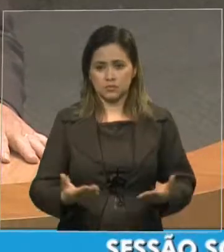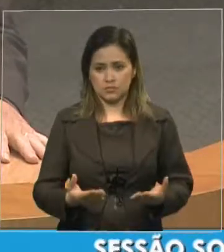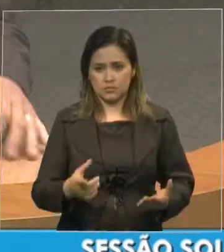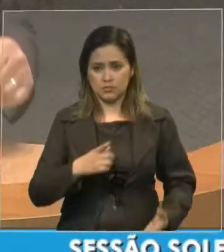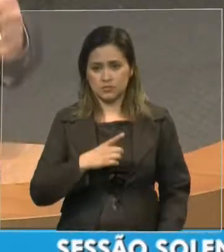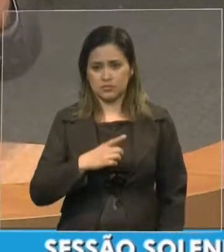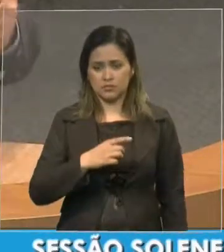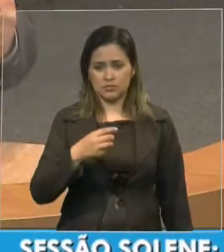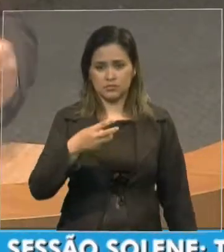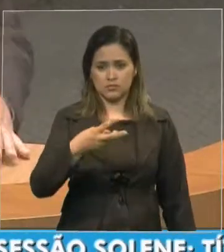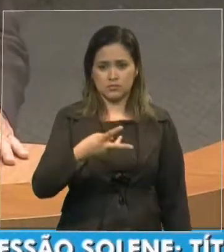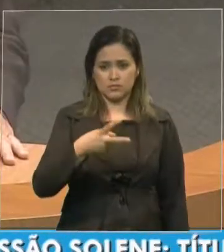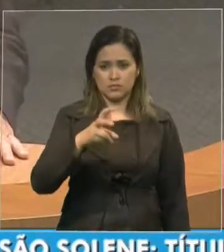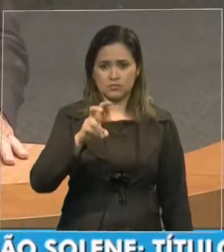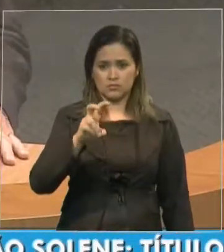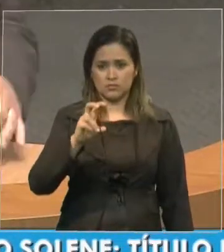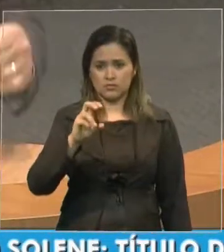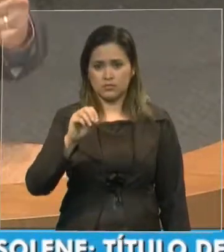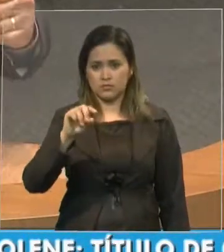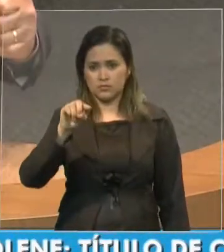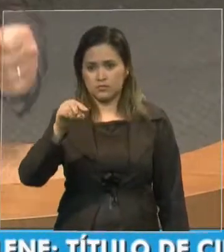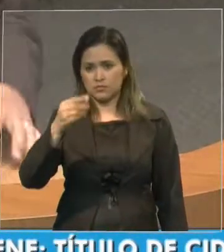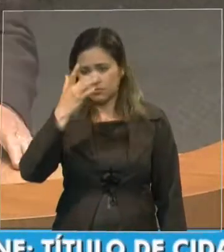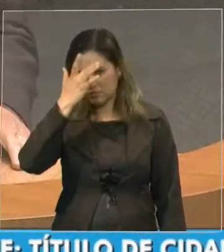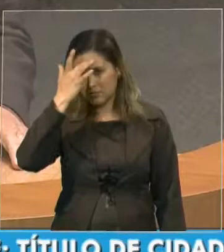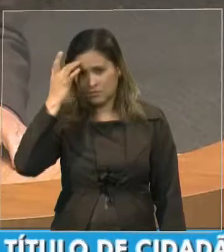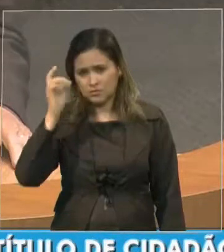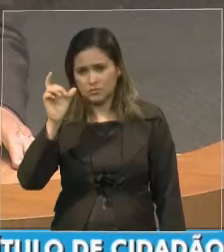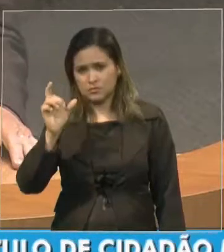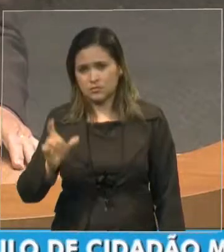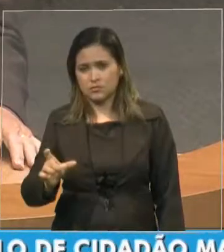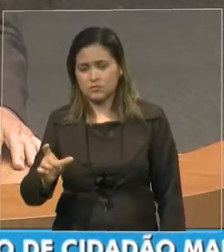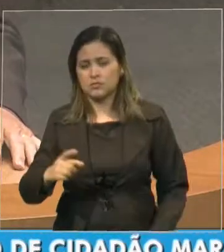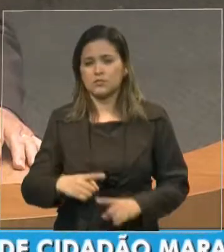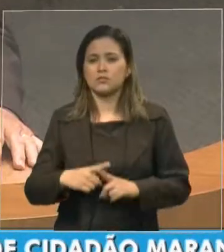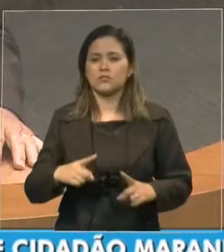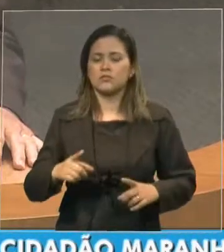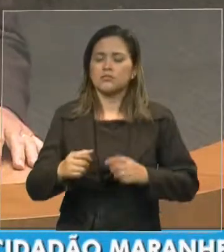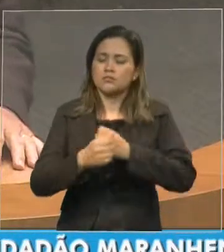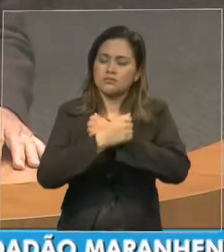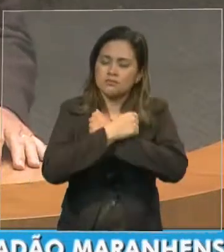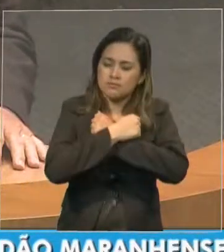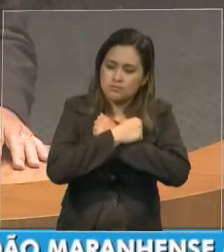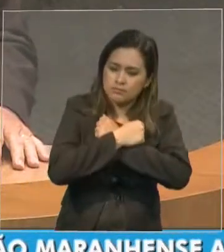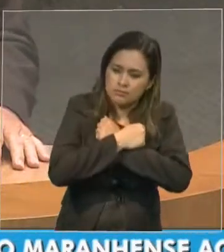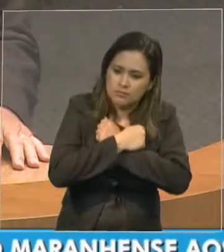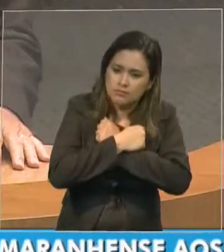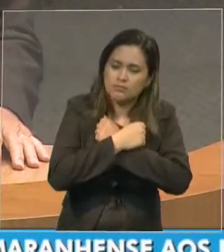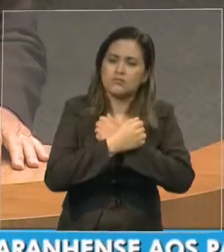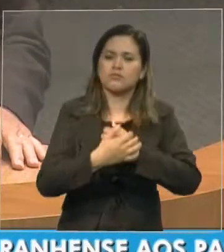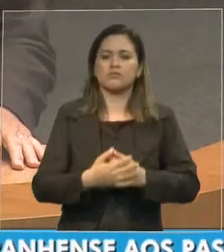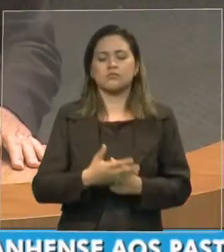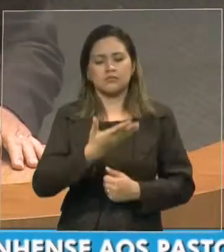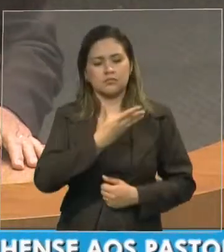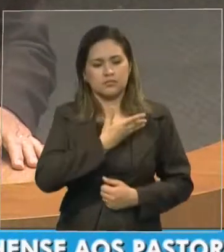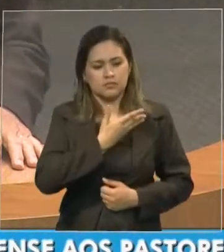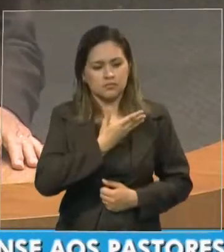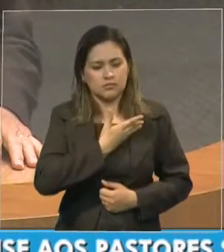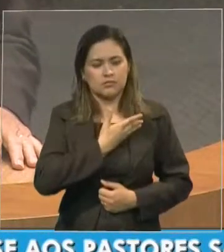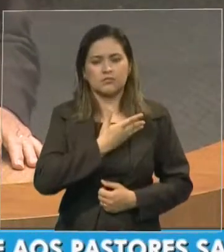mas ele tem a simplicidade de nos abraçar e dizer nós somos companheiros